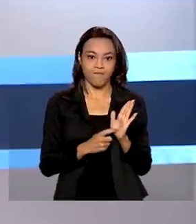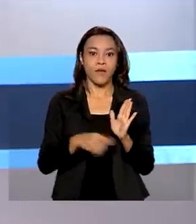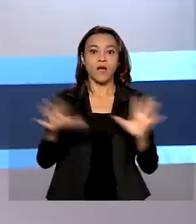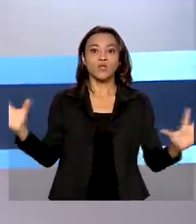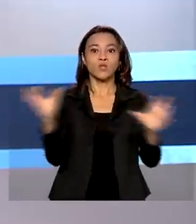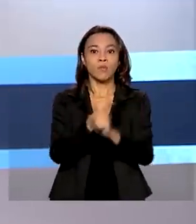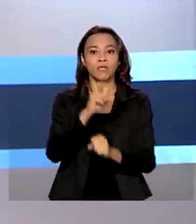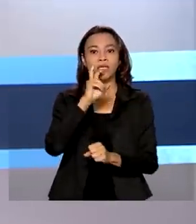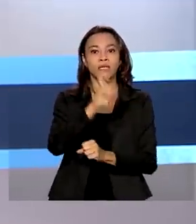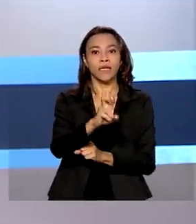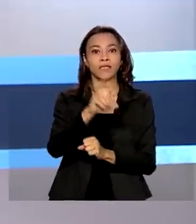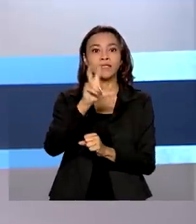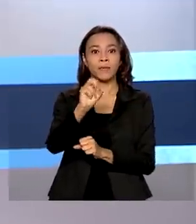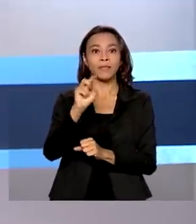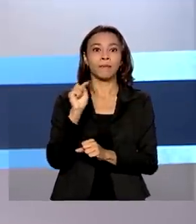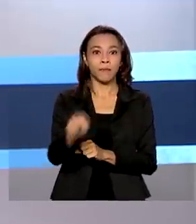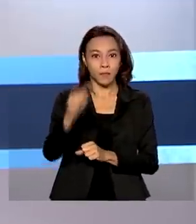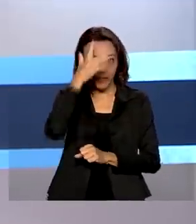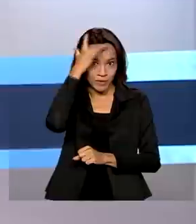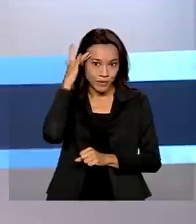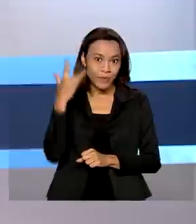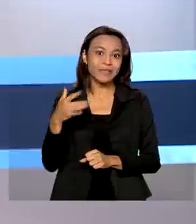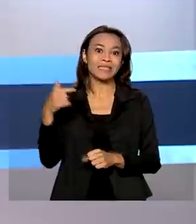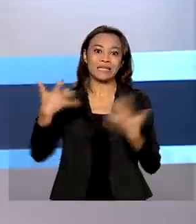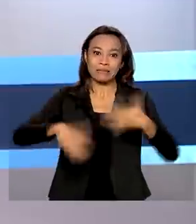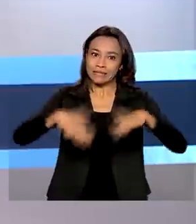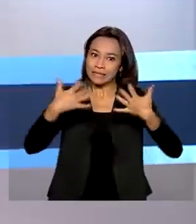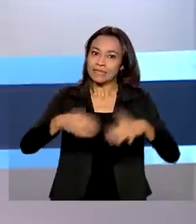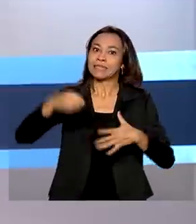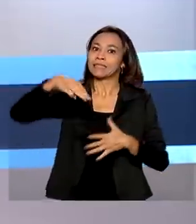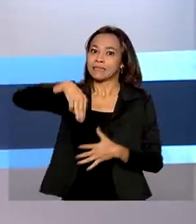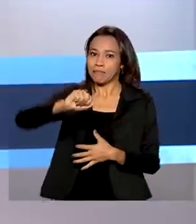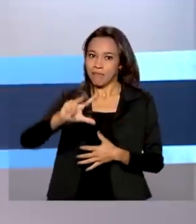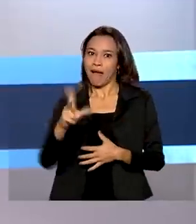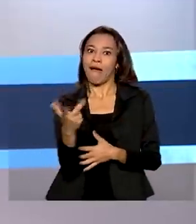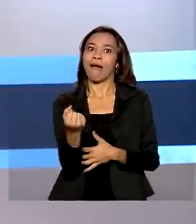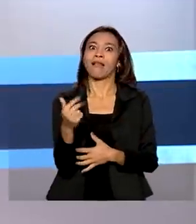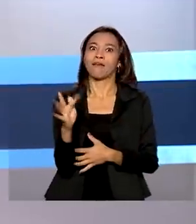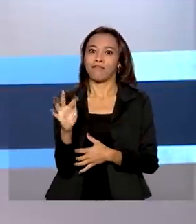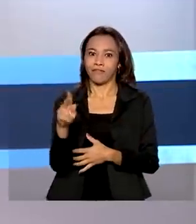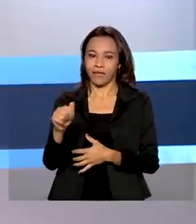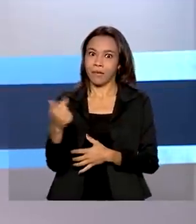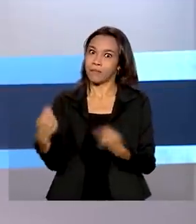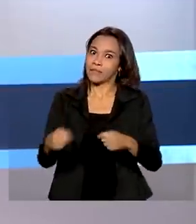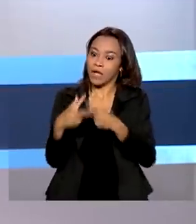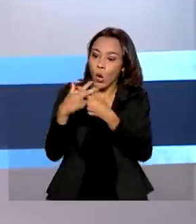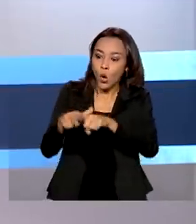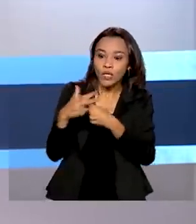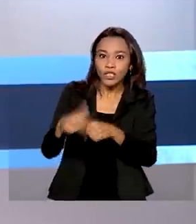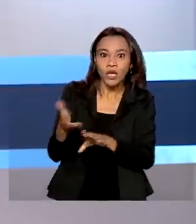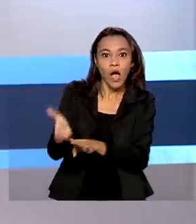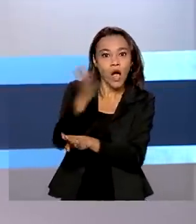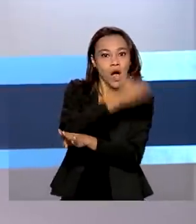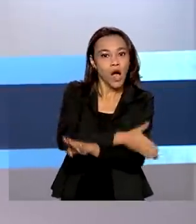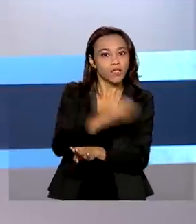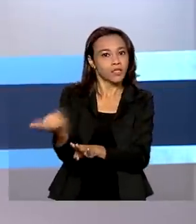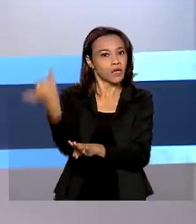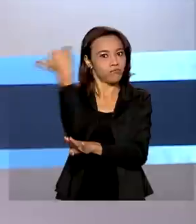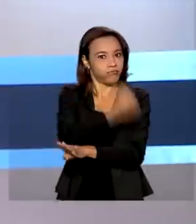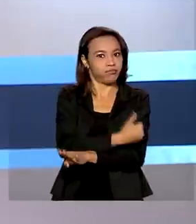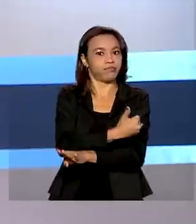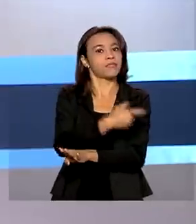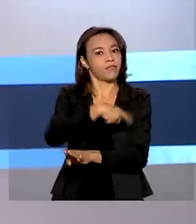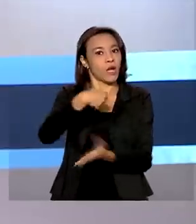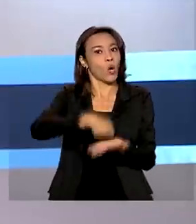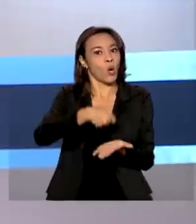pessoas caíram na malha fina este ano. A orientação é corrigir a declaração antes de ser intimado pela Receita, o que evita